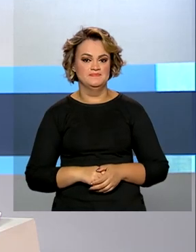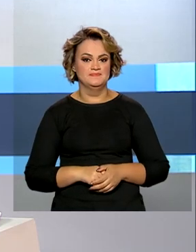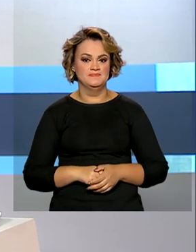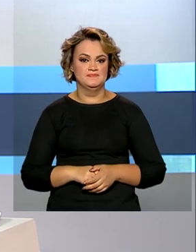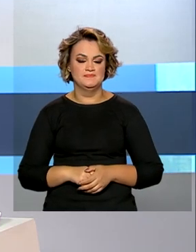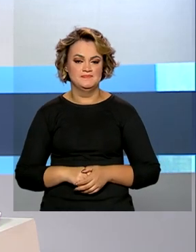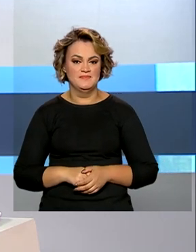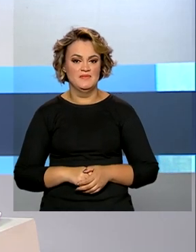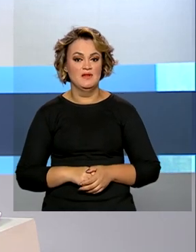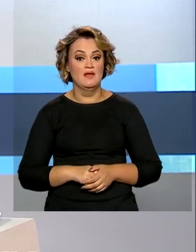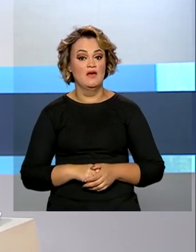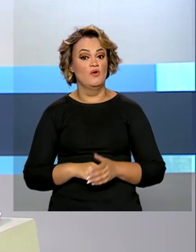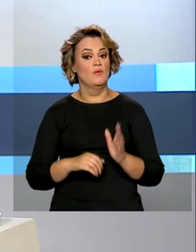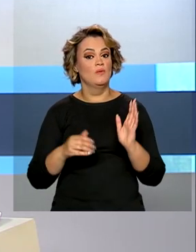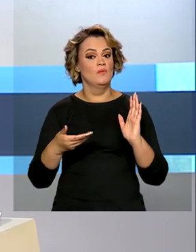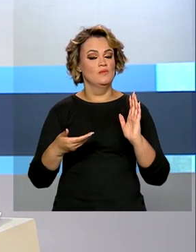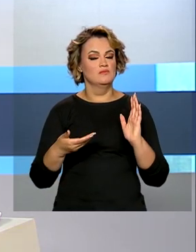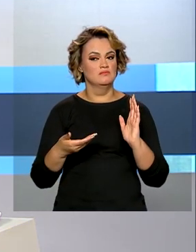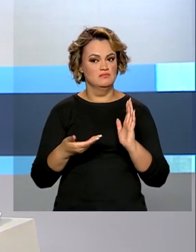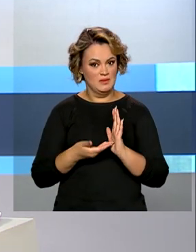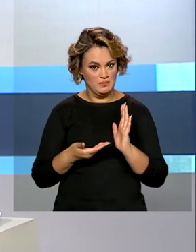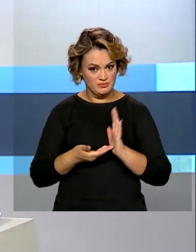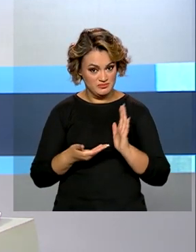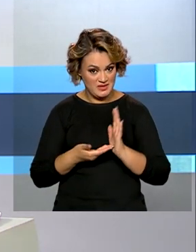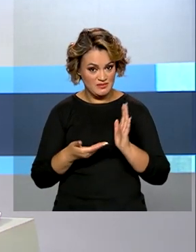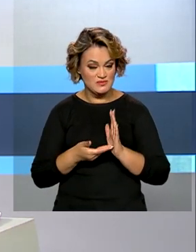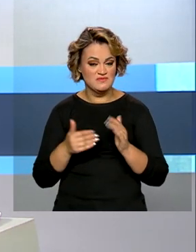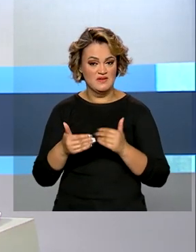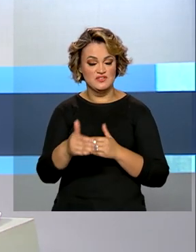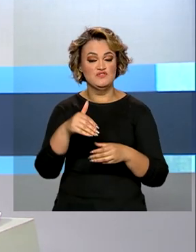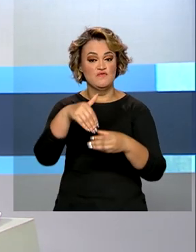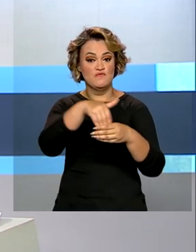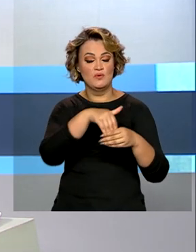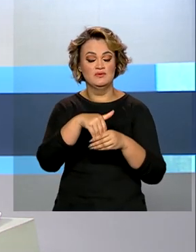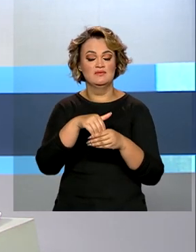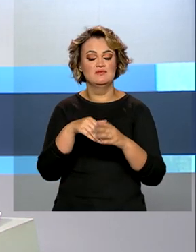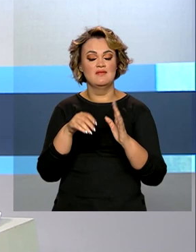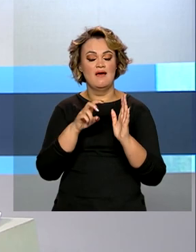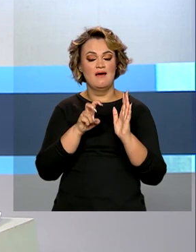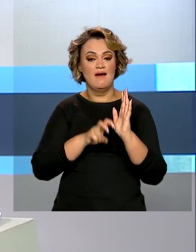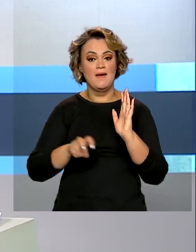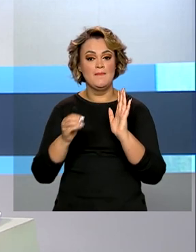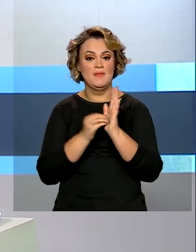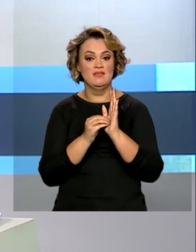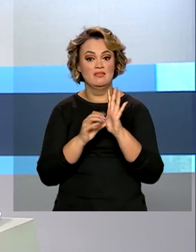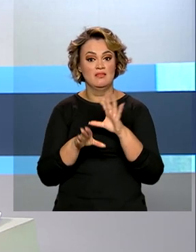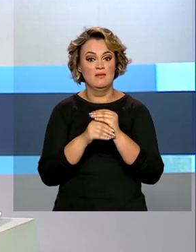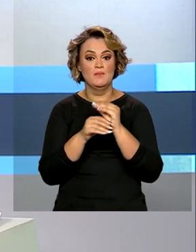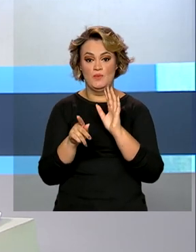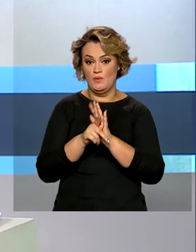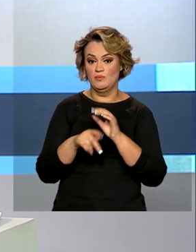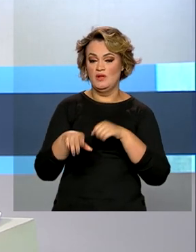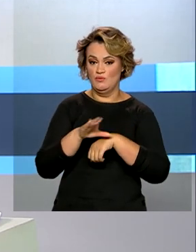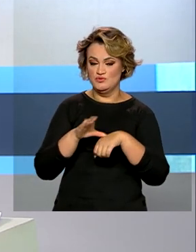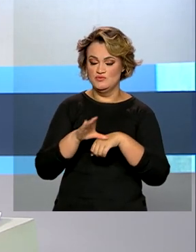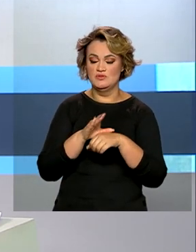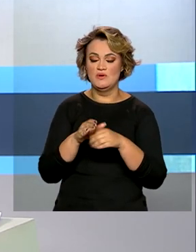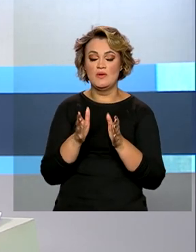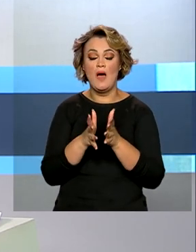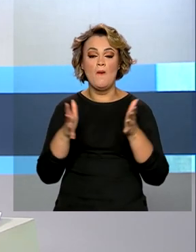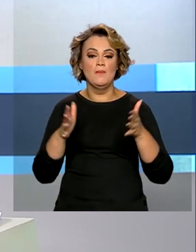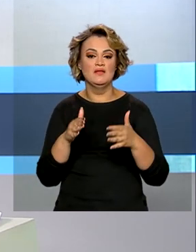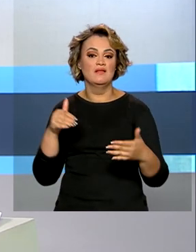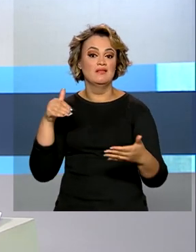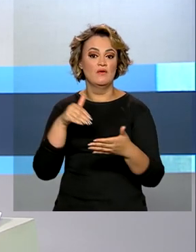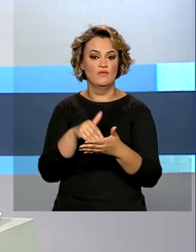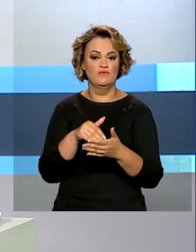A Câmara dos Deputados deve votar hoje a proposta de emenda à Constituição que amplia até o fim do ano os